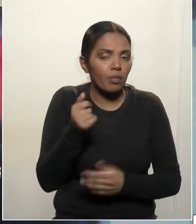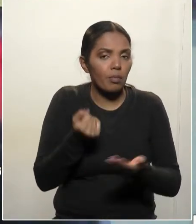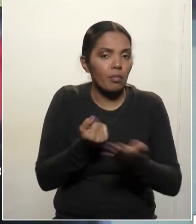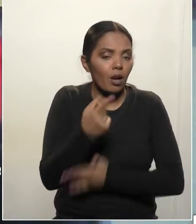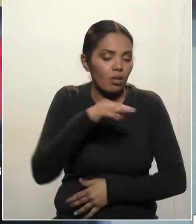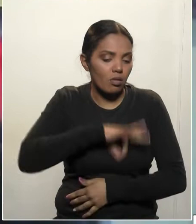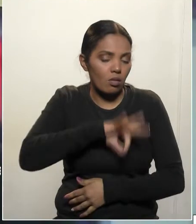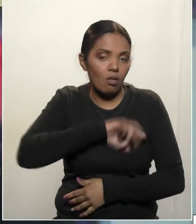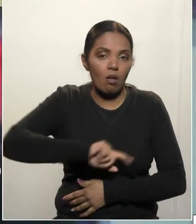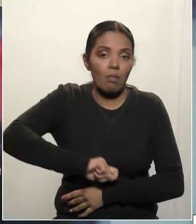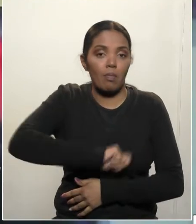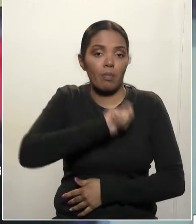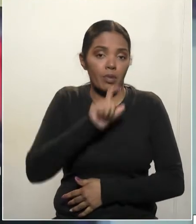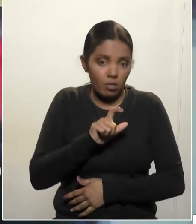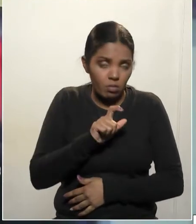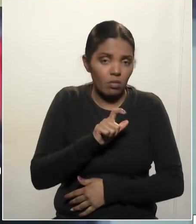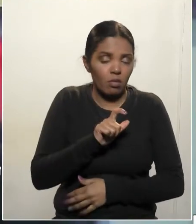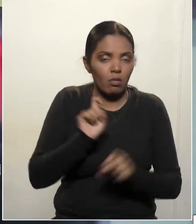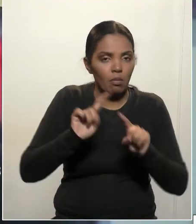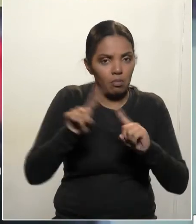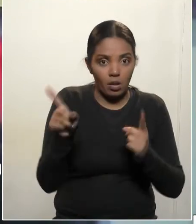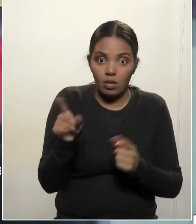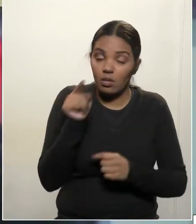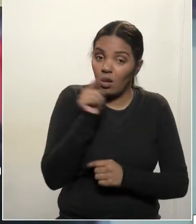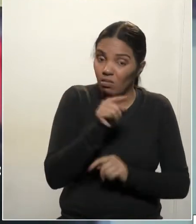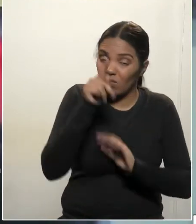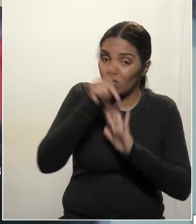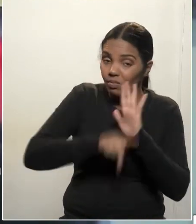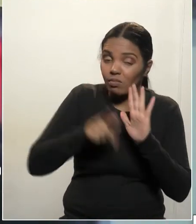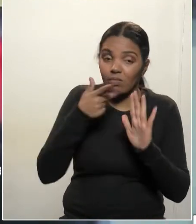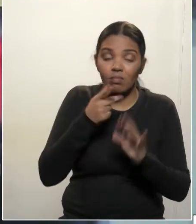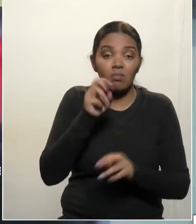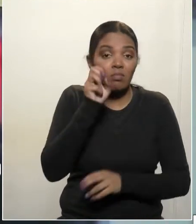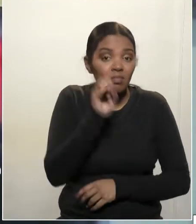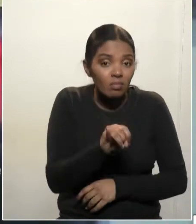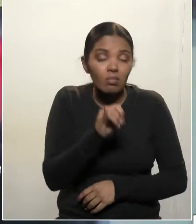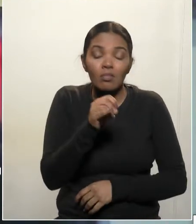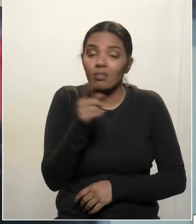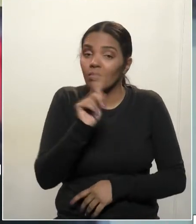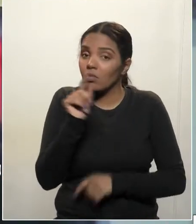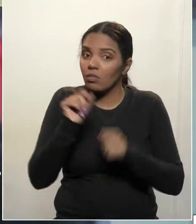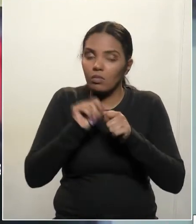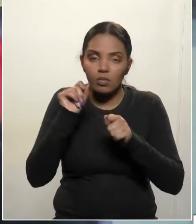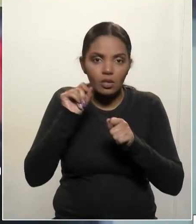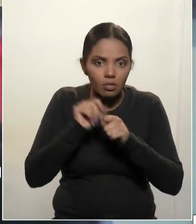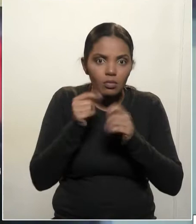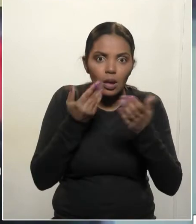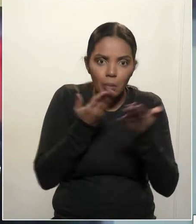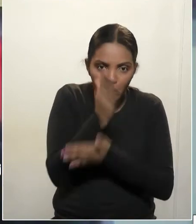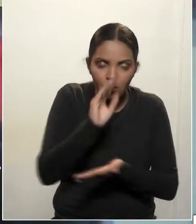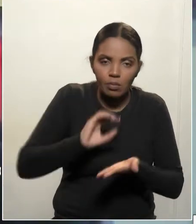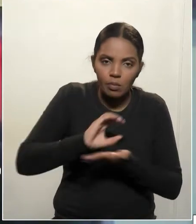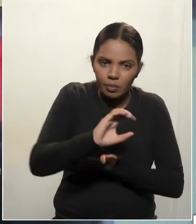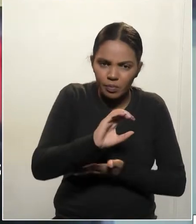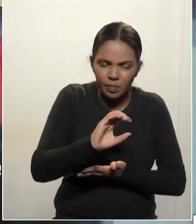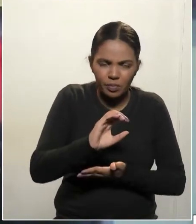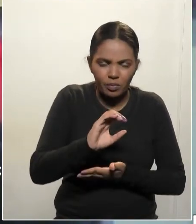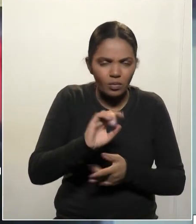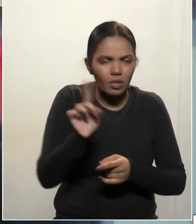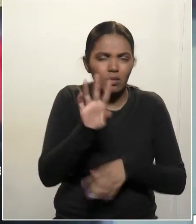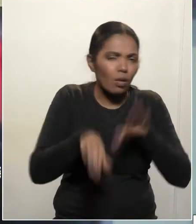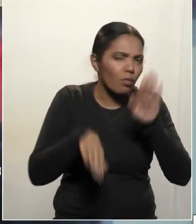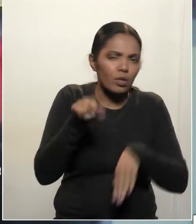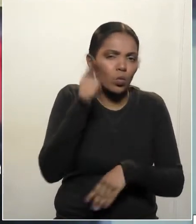projeto fala que se não for feita uma medida emergencial como essa, talvez não possa ser pago nem salário. Só que já tem acordo para isso.